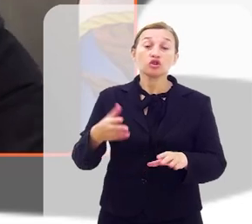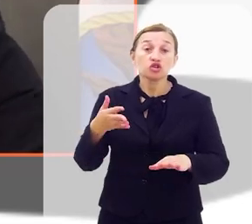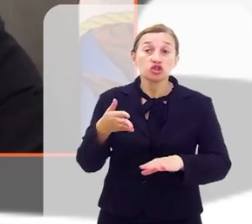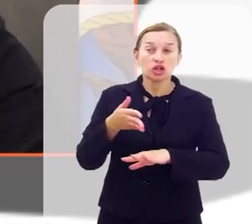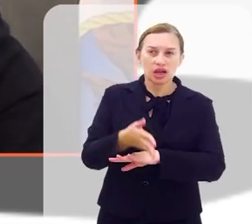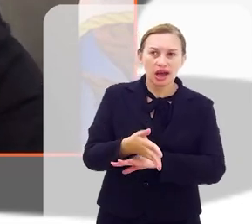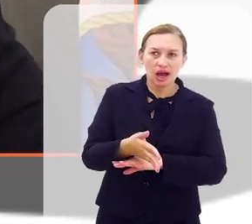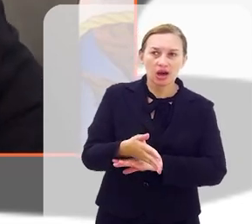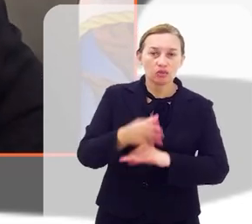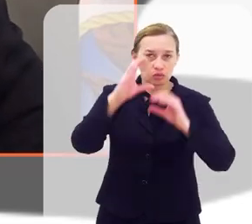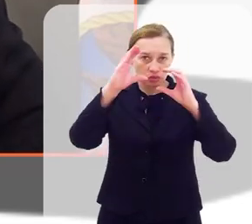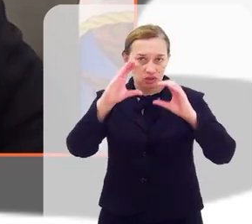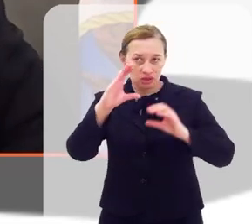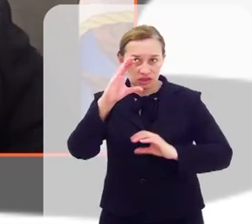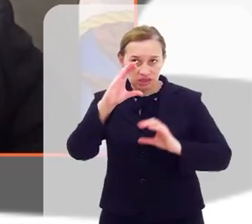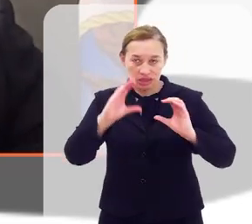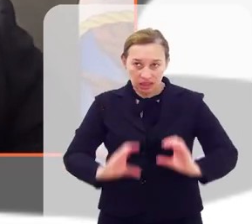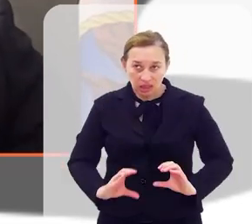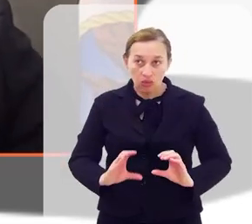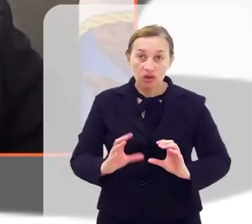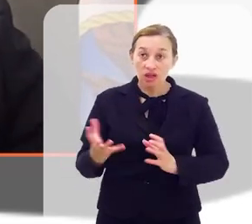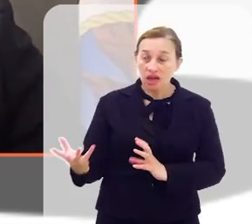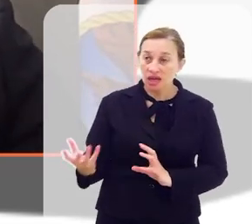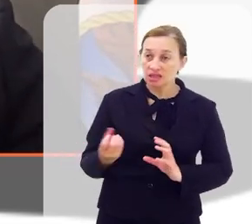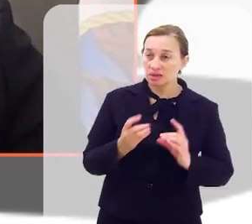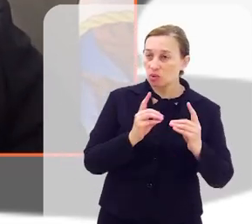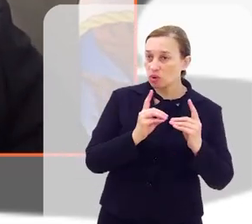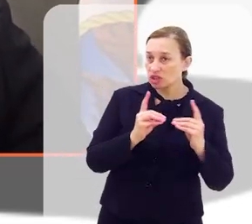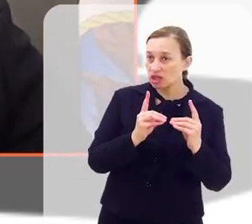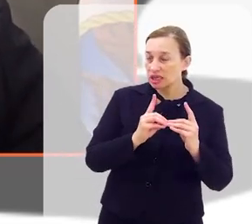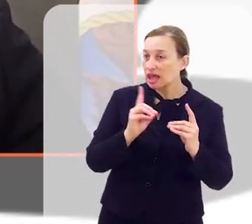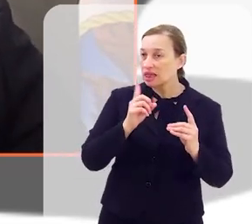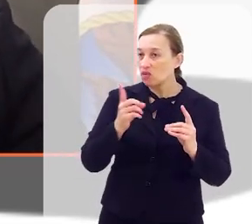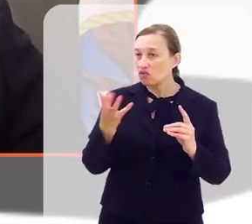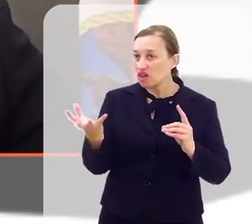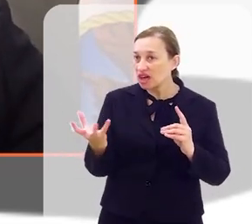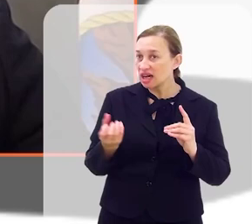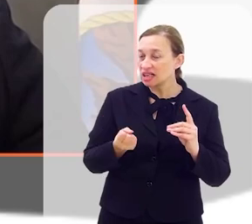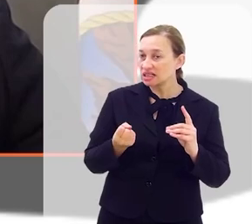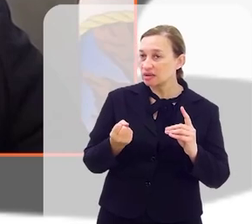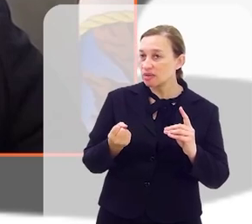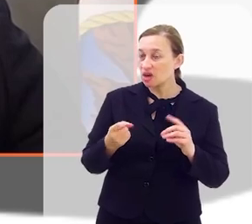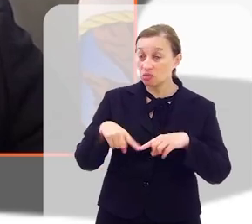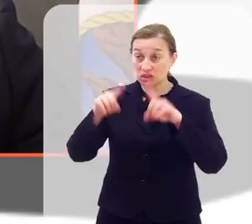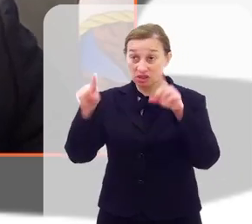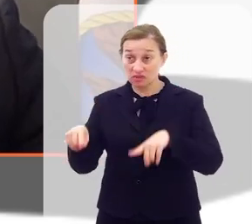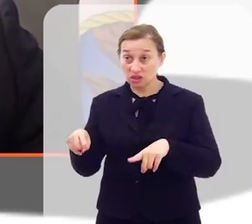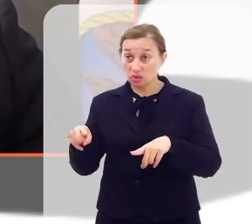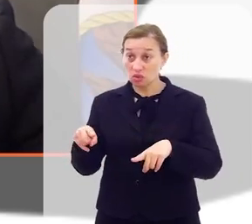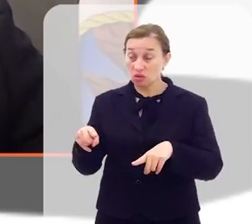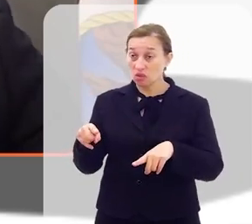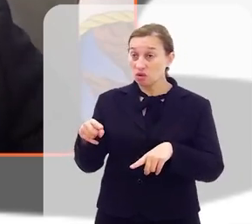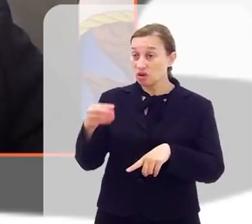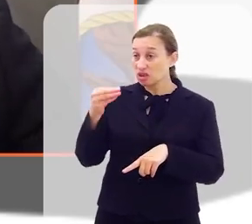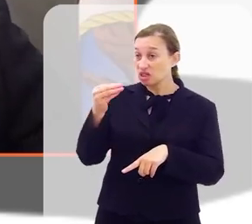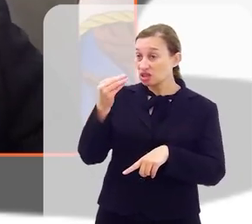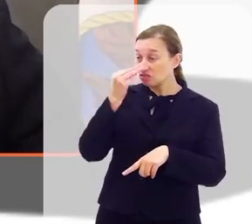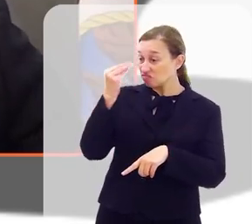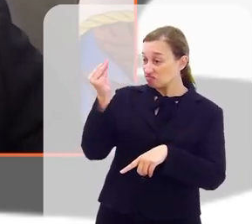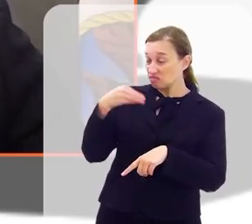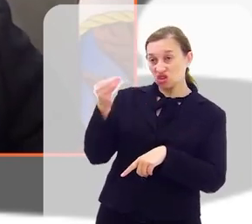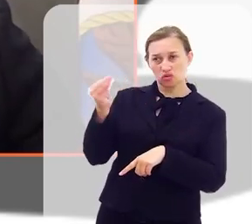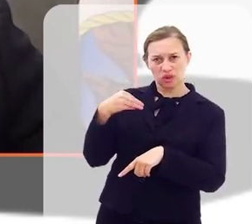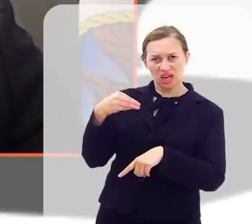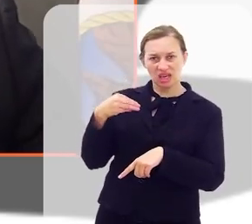ao chegar o cidadão e receber o atendimento, ele não venha receber um servidor maltratado, um